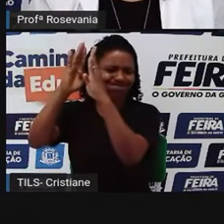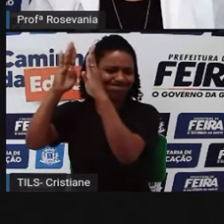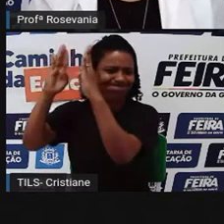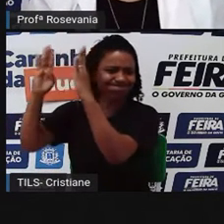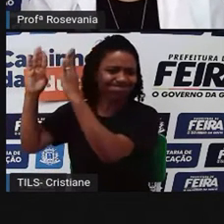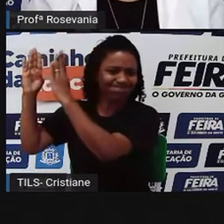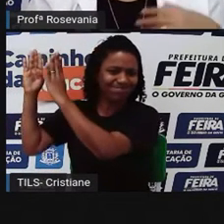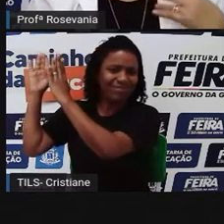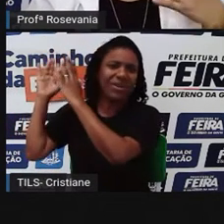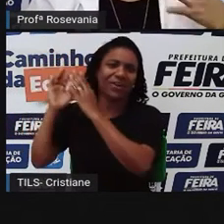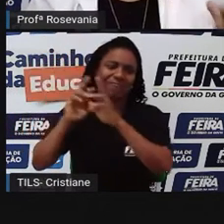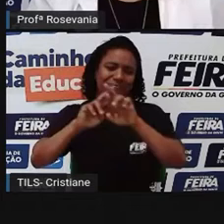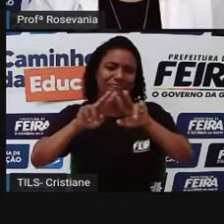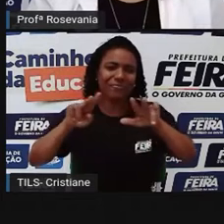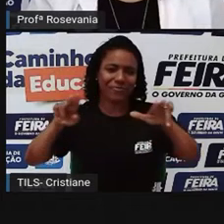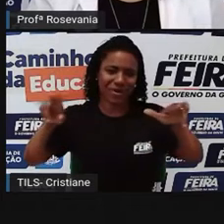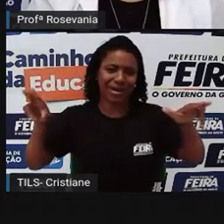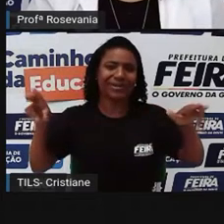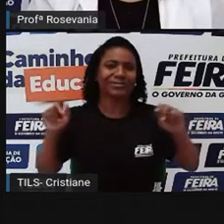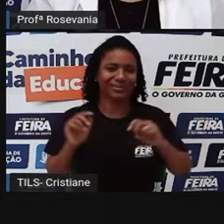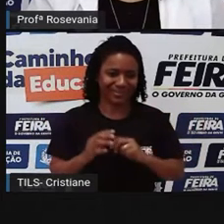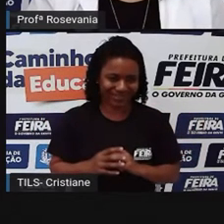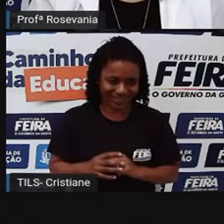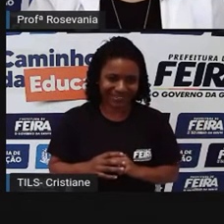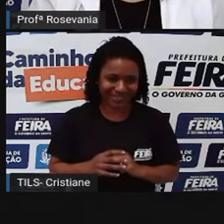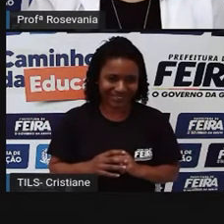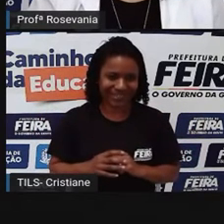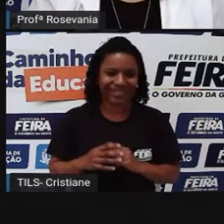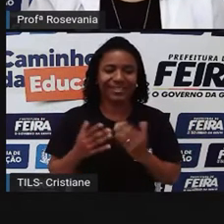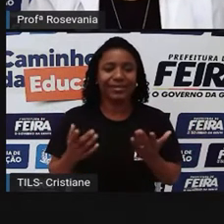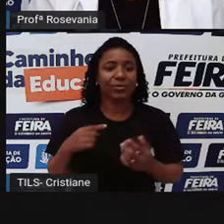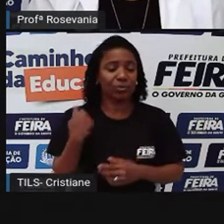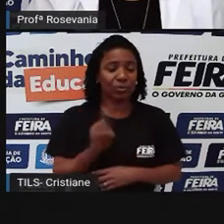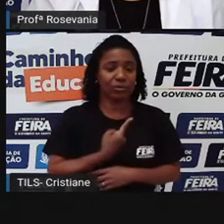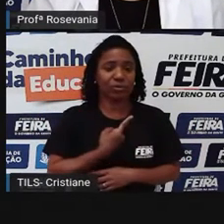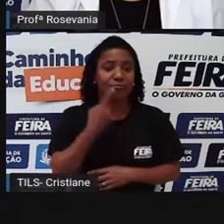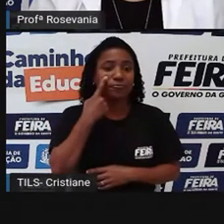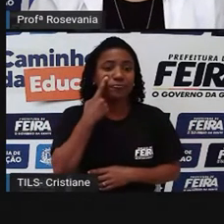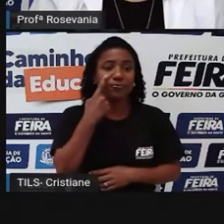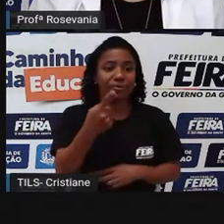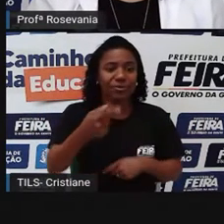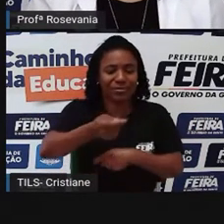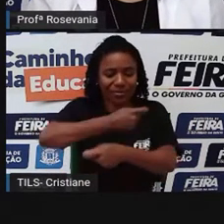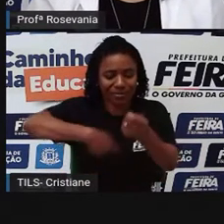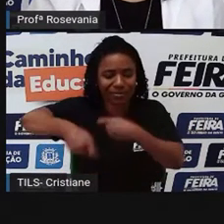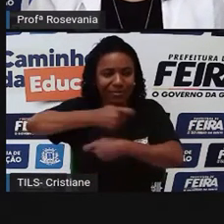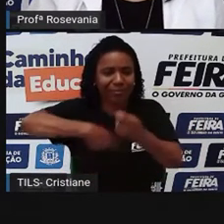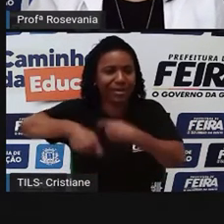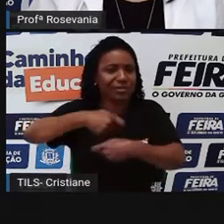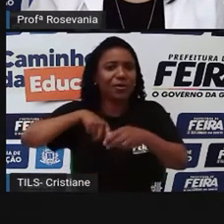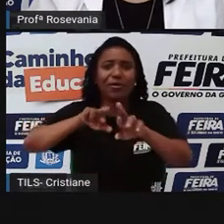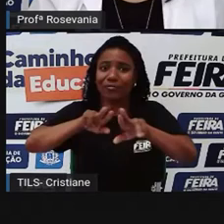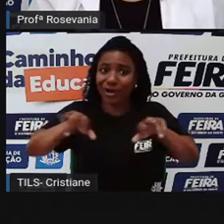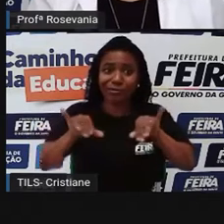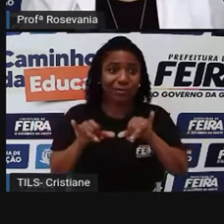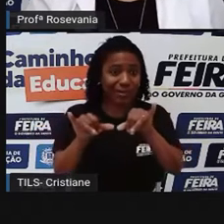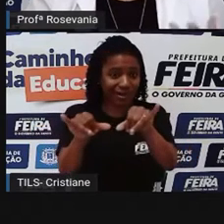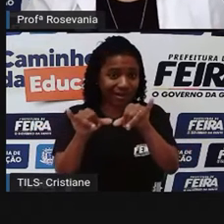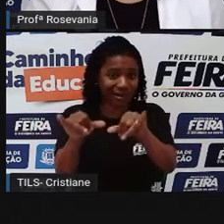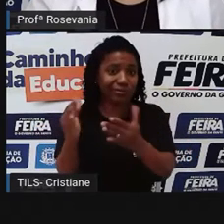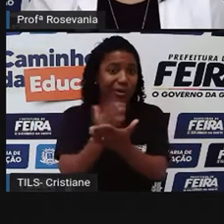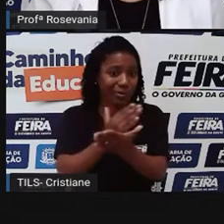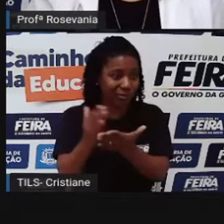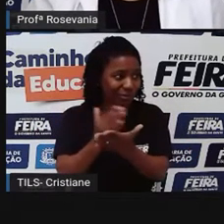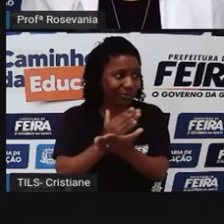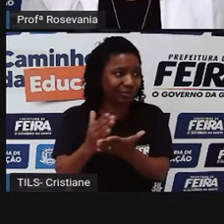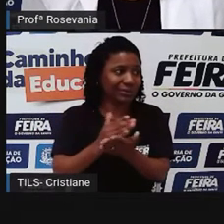E aí, você pode encontrar diversos. É muito comum a gente ver, né, esses comércios atacadistas hoje. Até alguns supermercados hoje